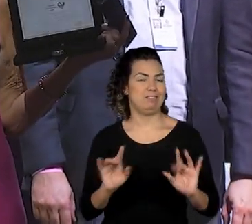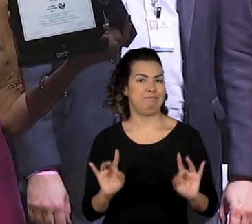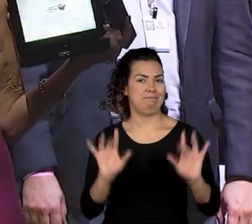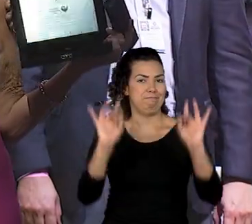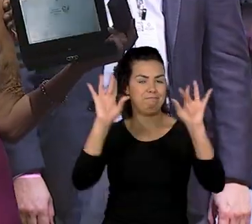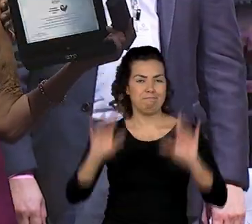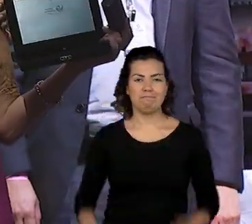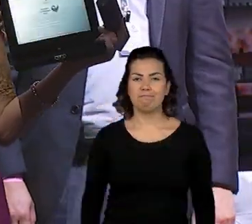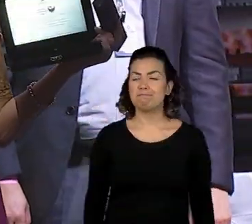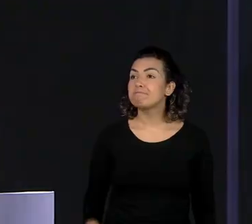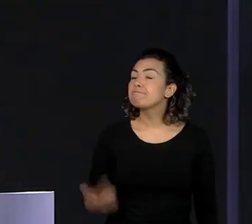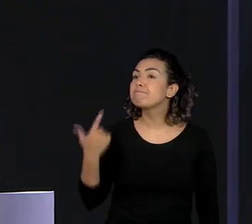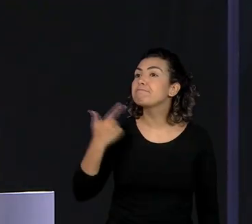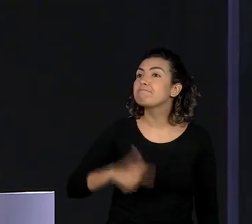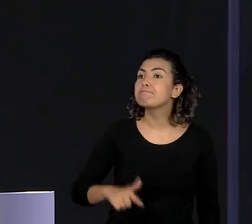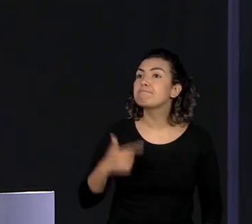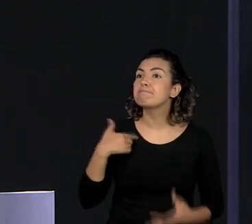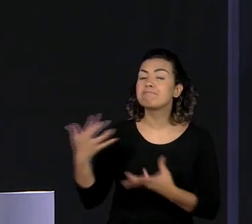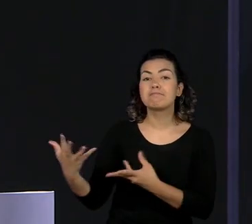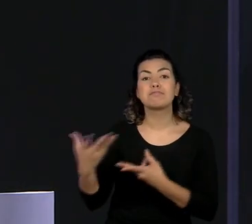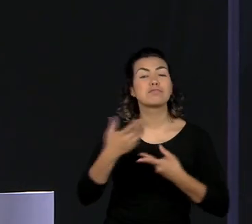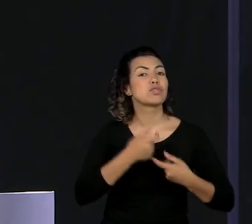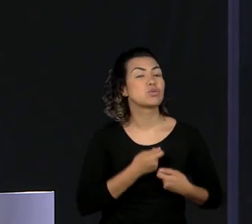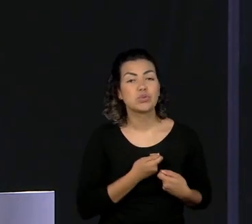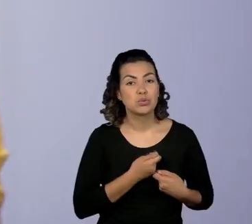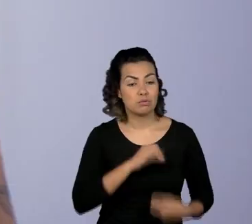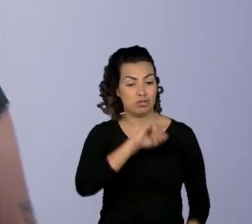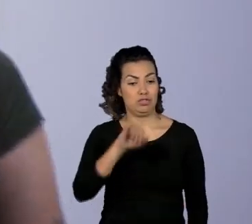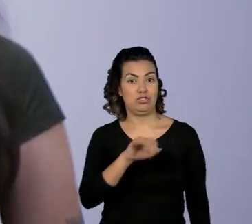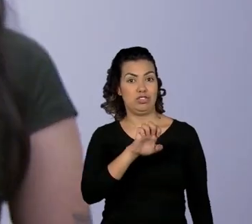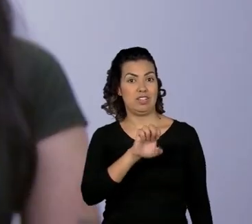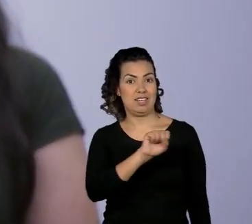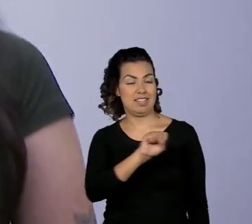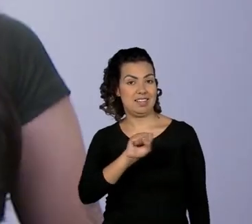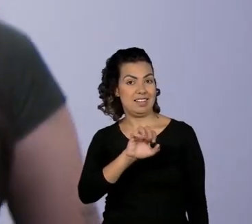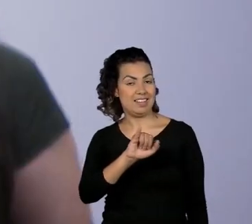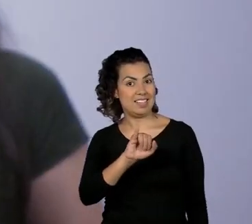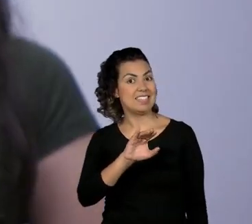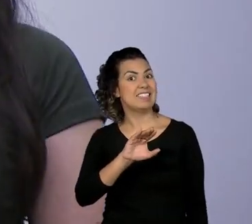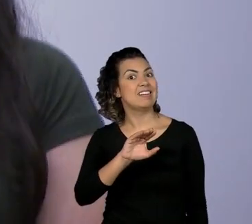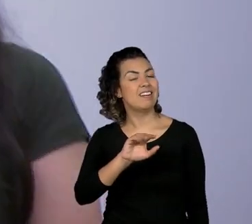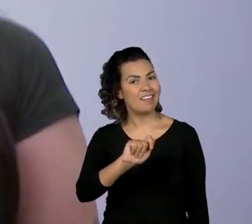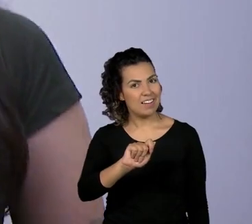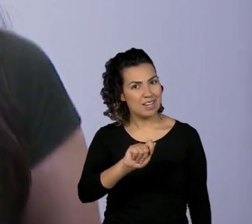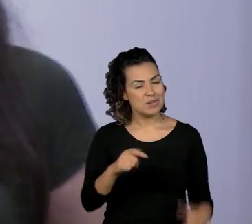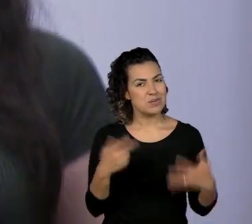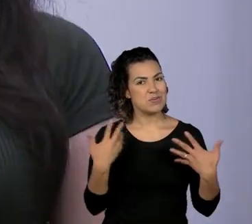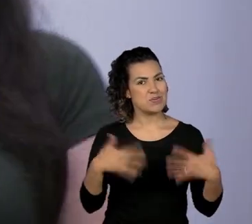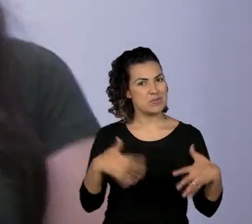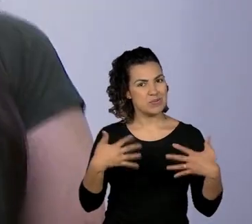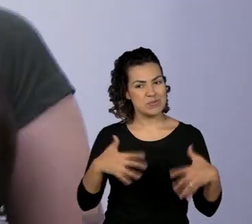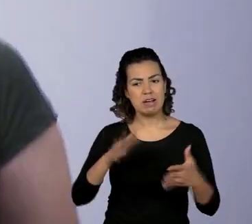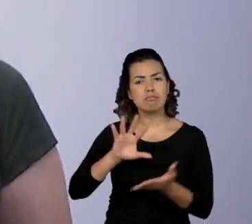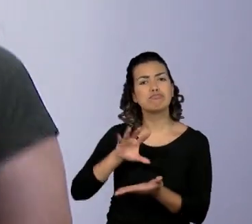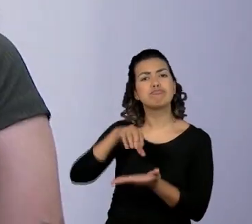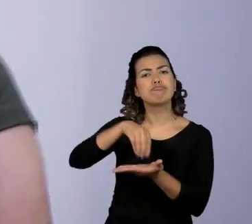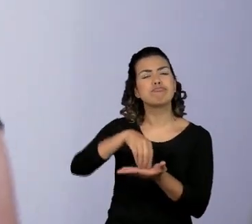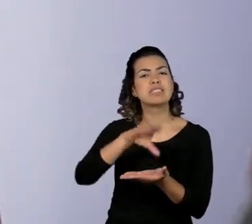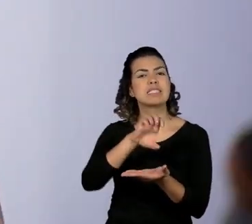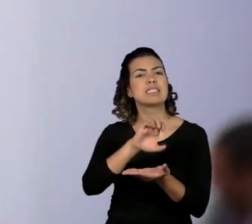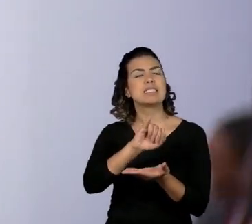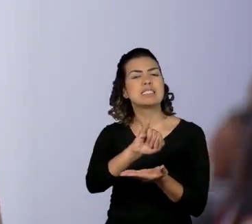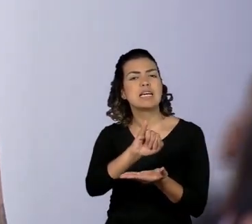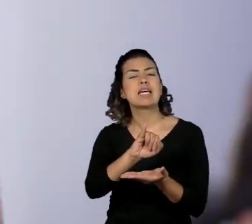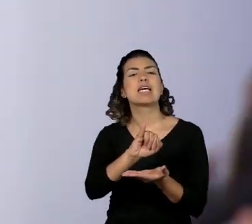Também convido Jéssica Ribeiro, da Silvia Evangelista, indicada pelo C6, Benção